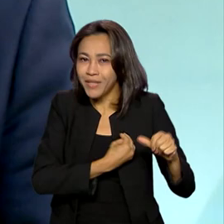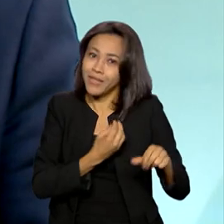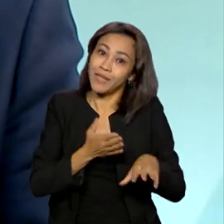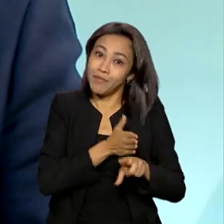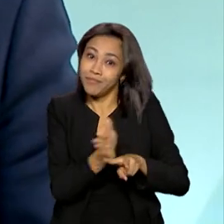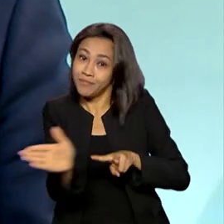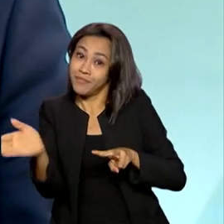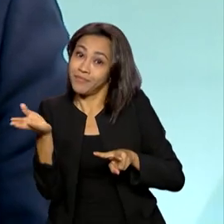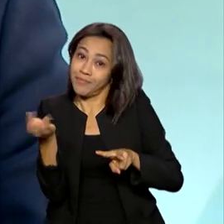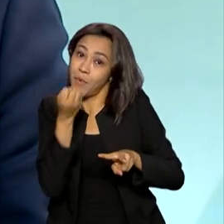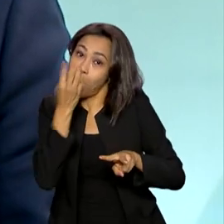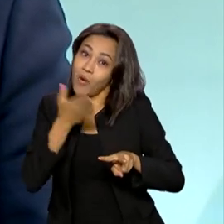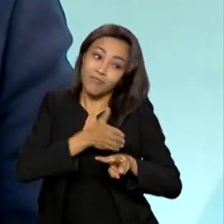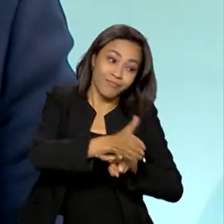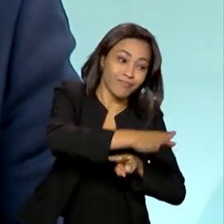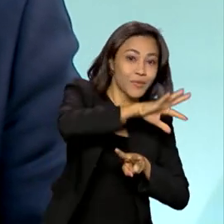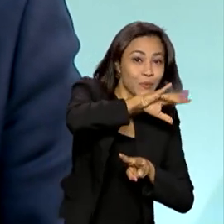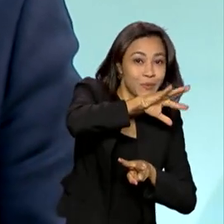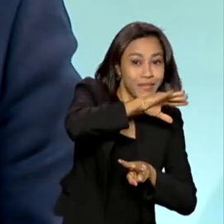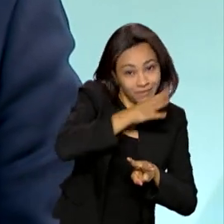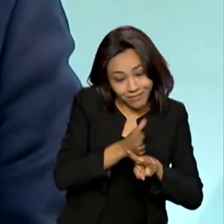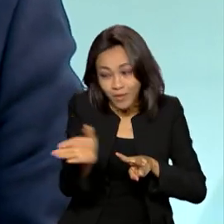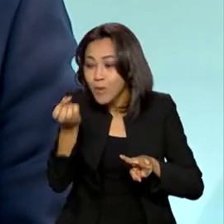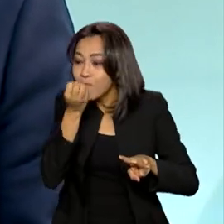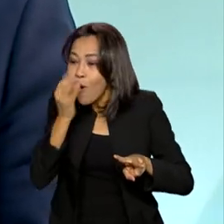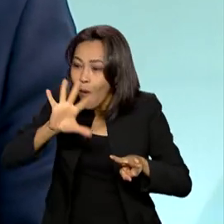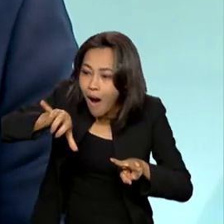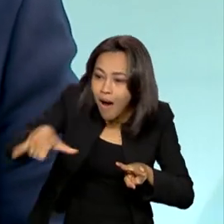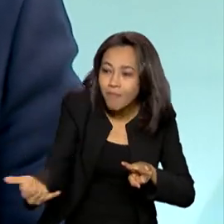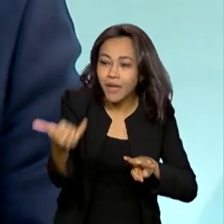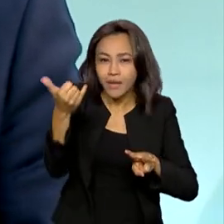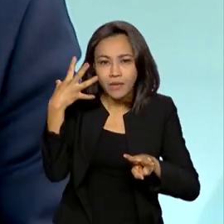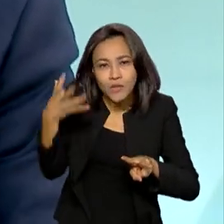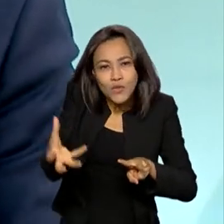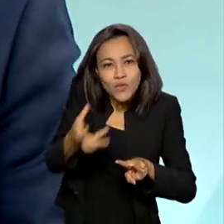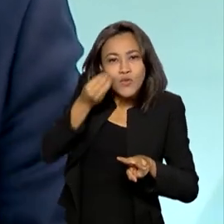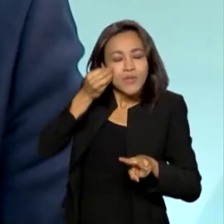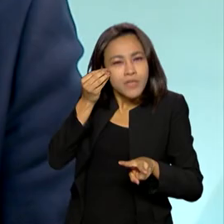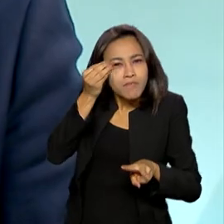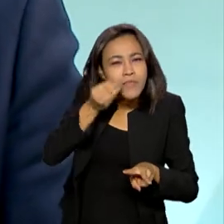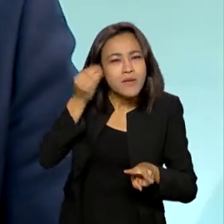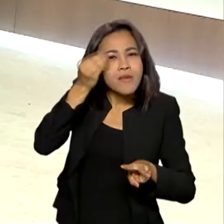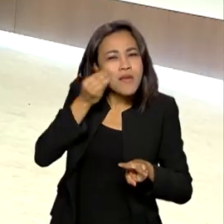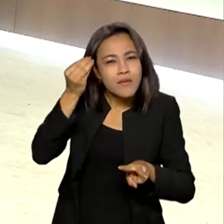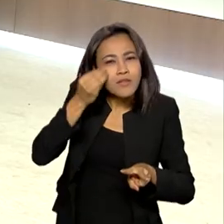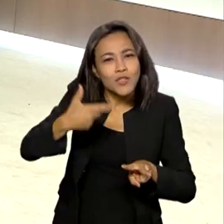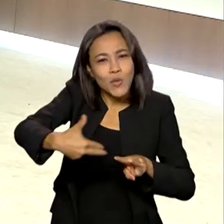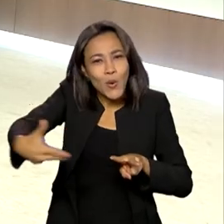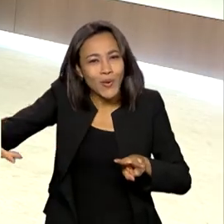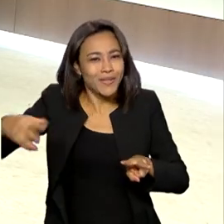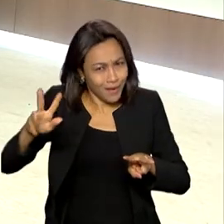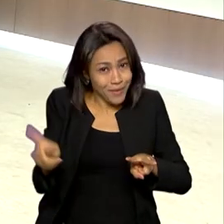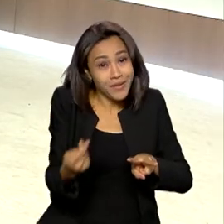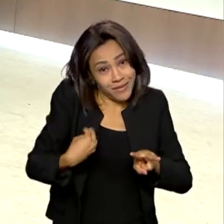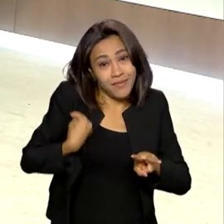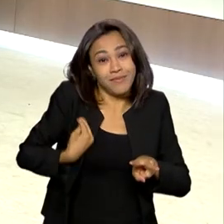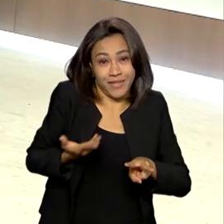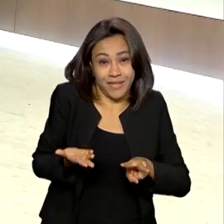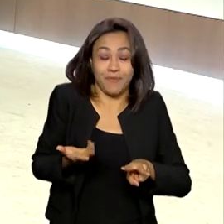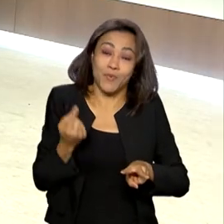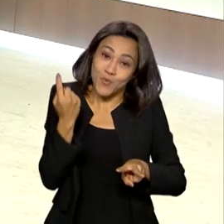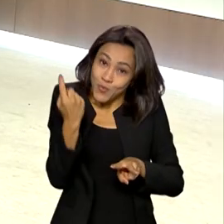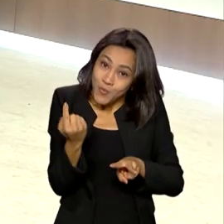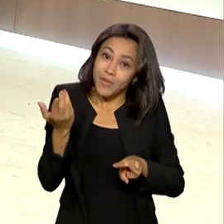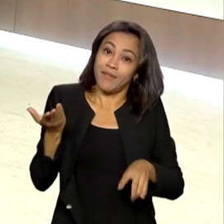lados. A gente acaba aprendendo, a gente acaba tirando algumas experiências de situações que a gente passa durante a vida. Uma